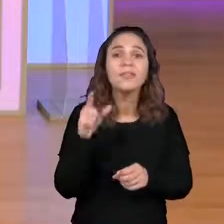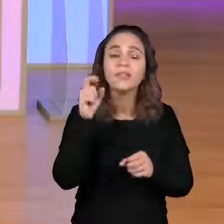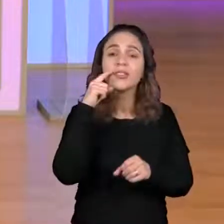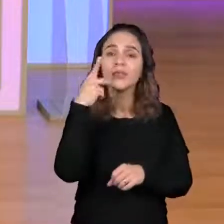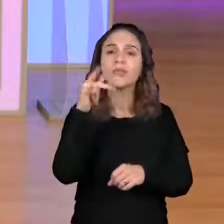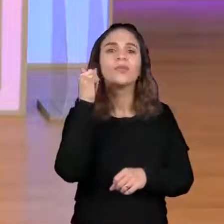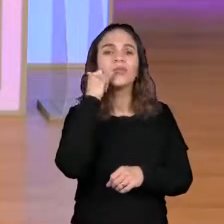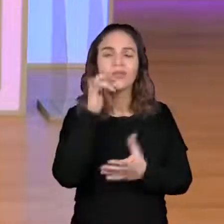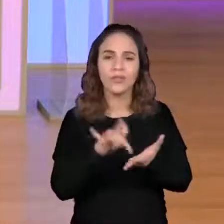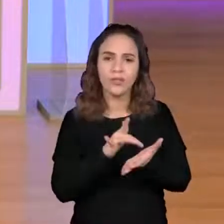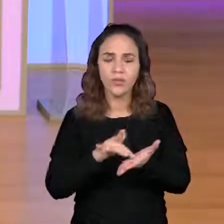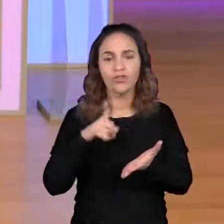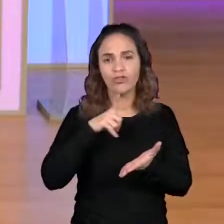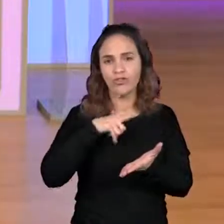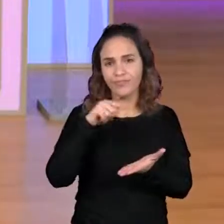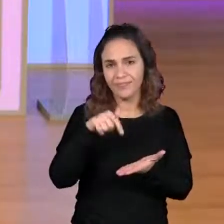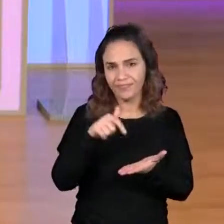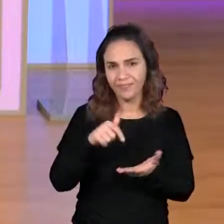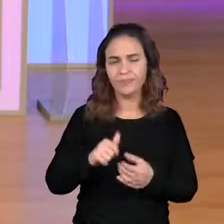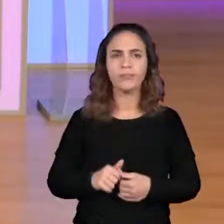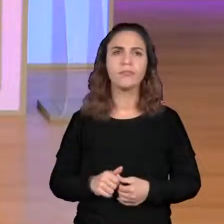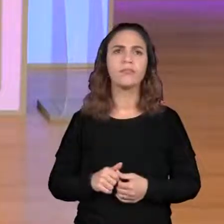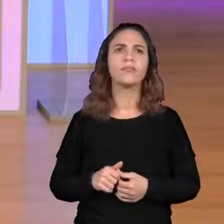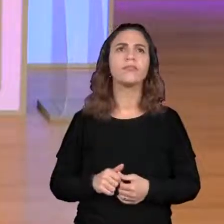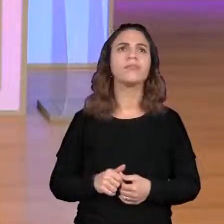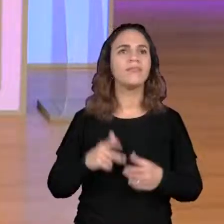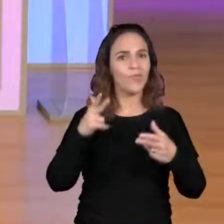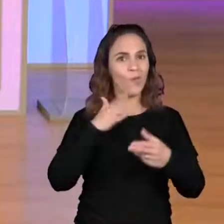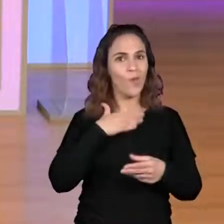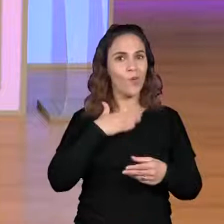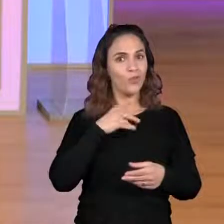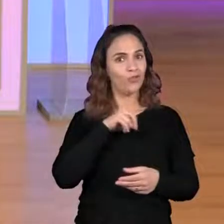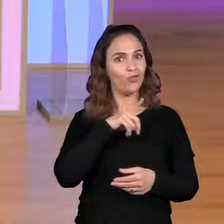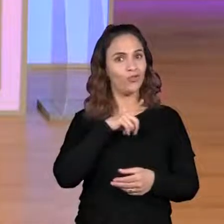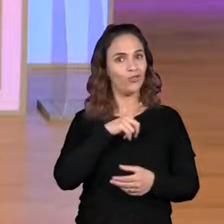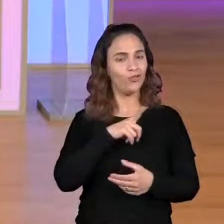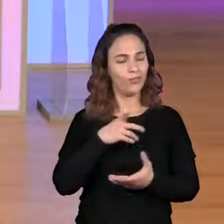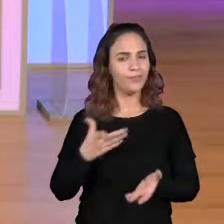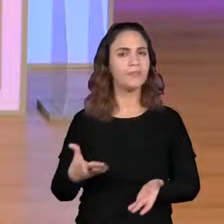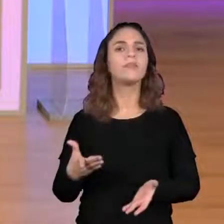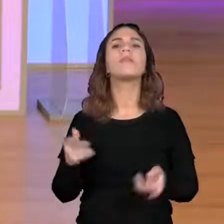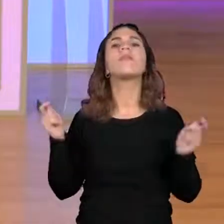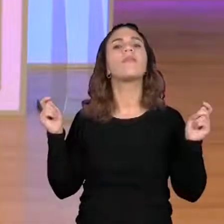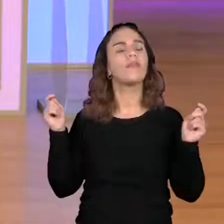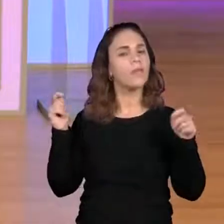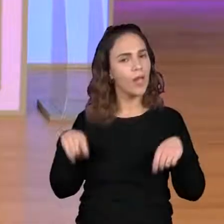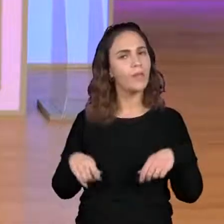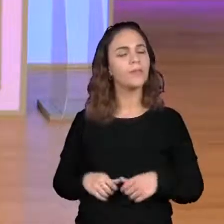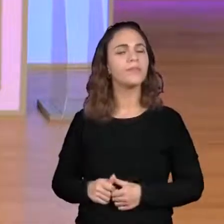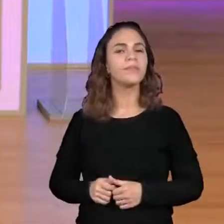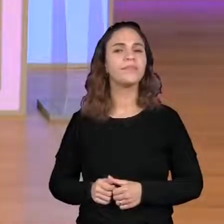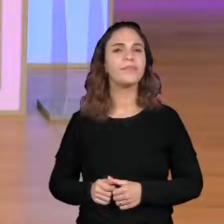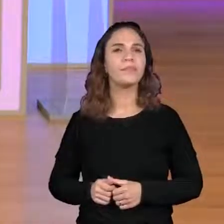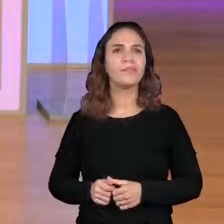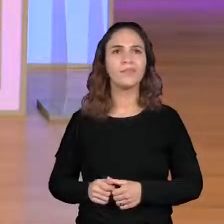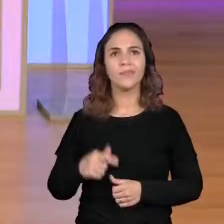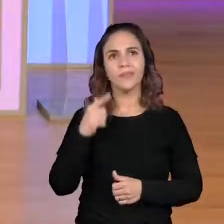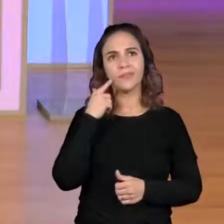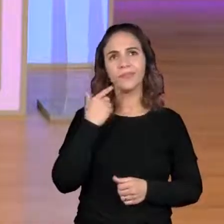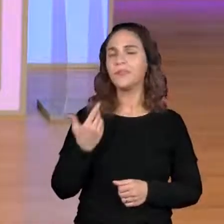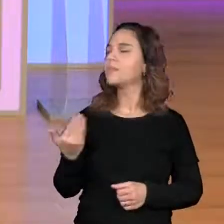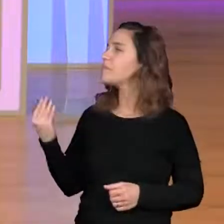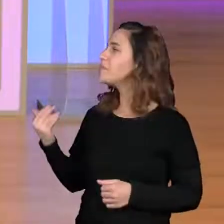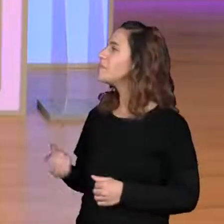procurar aí no seu celular, como tem no da Projuliana aqui. A gente também tem, olha só, a bússola,